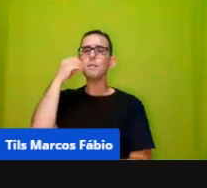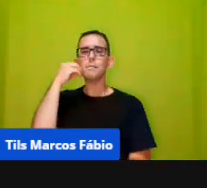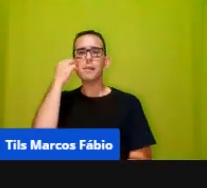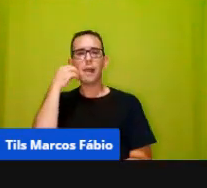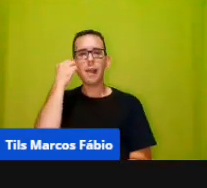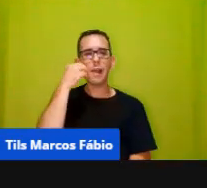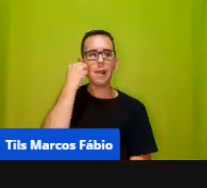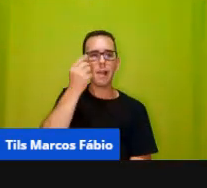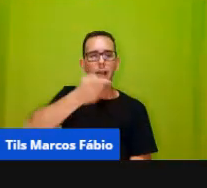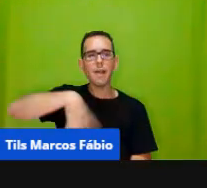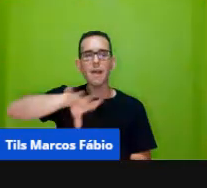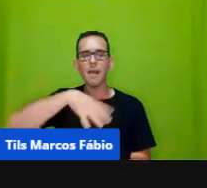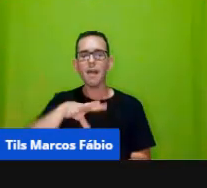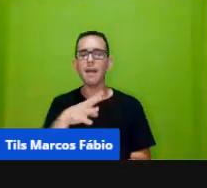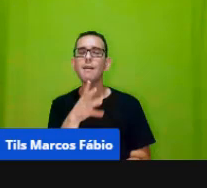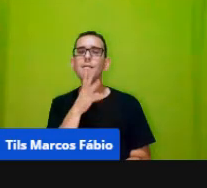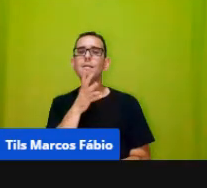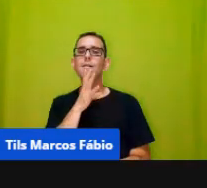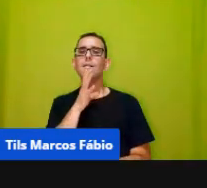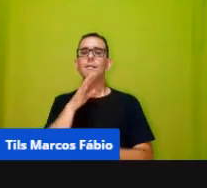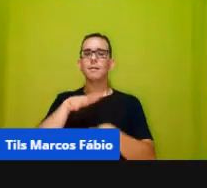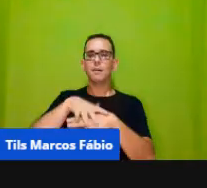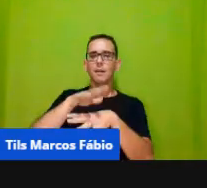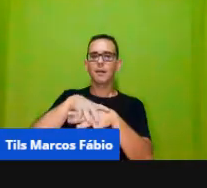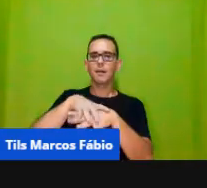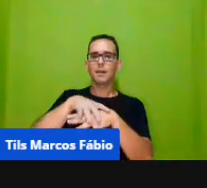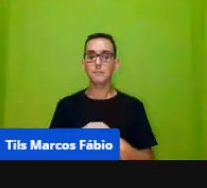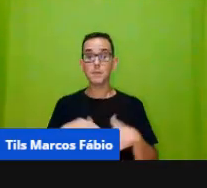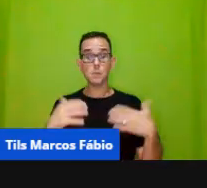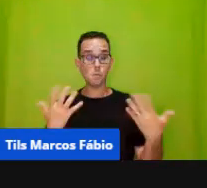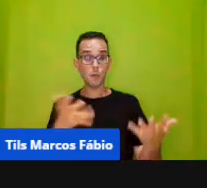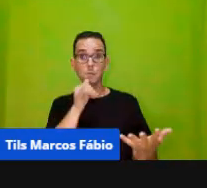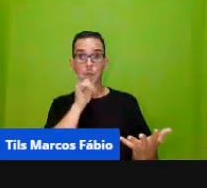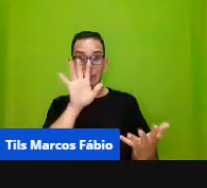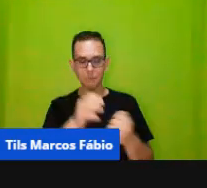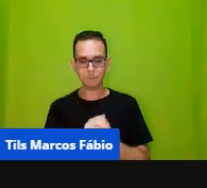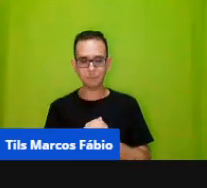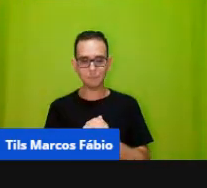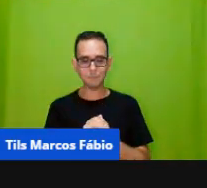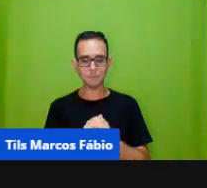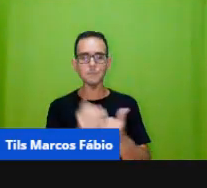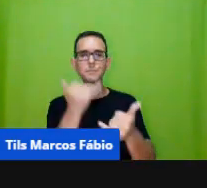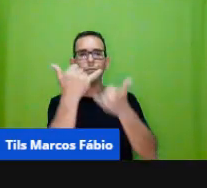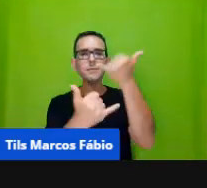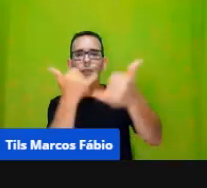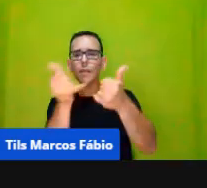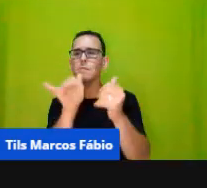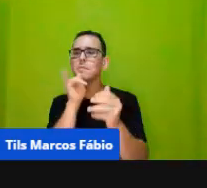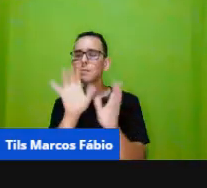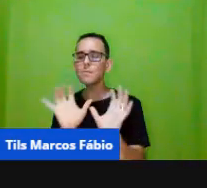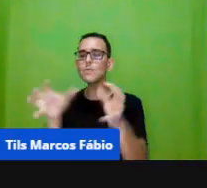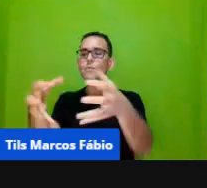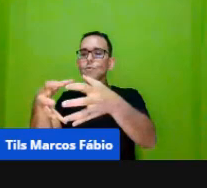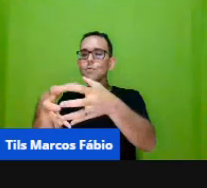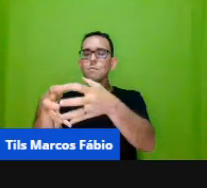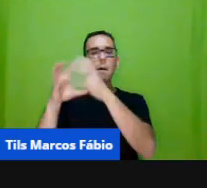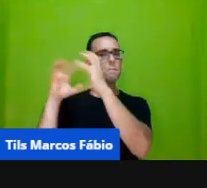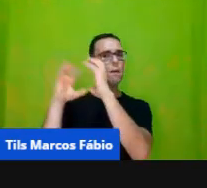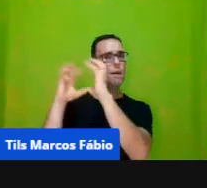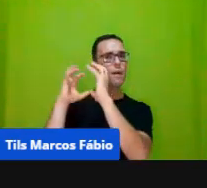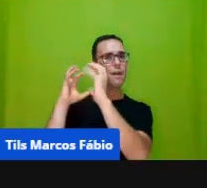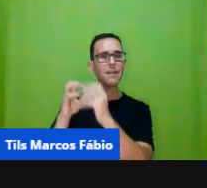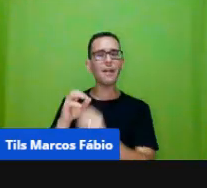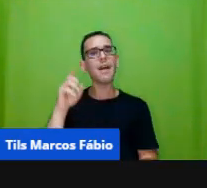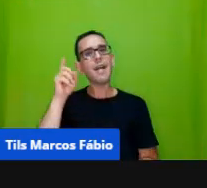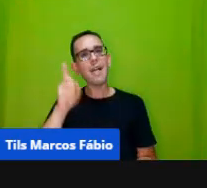noções, por exemplo, por exemplo, quando ele está com os brinquedos, um grupo de bolas, né? Nós temos a bola que é um